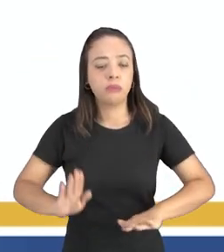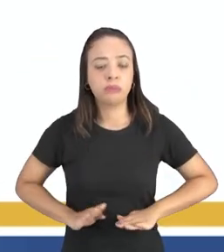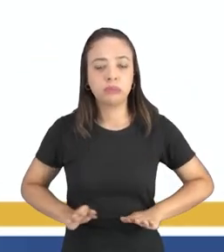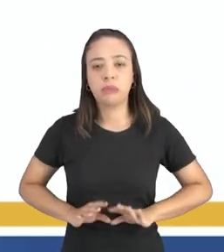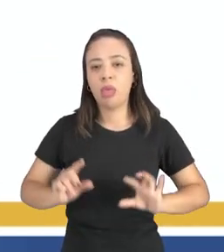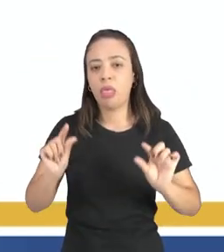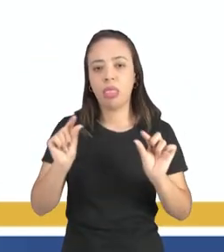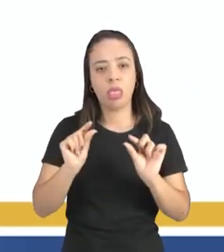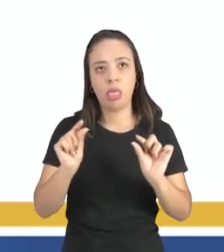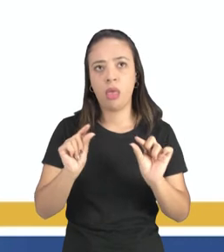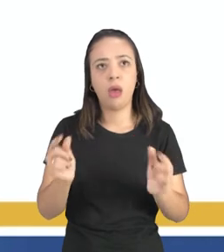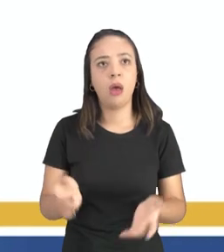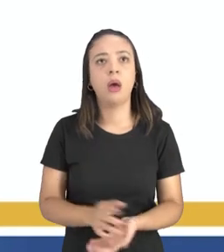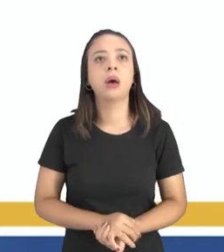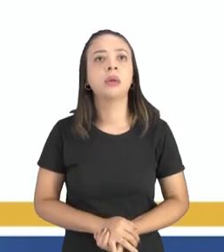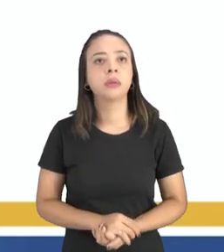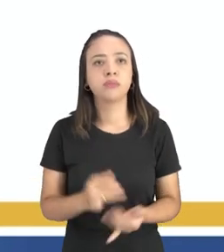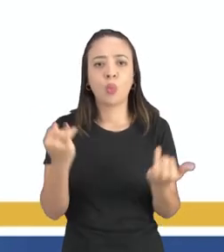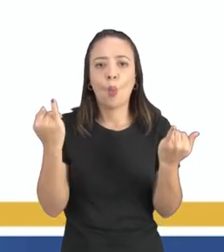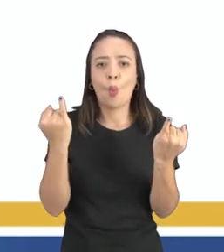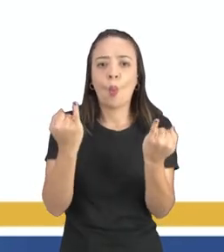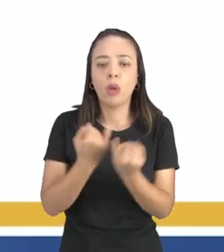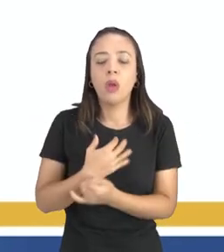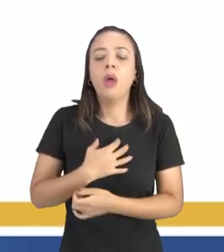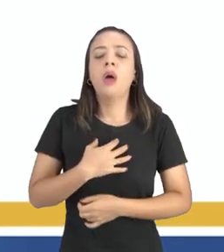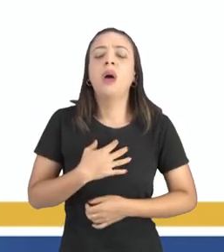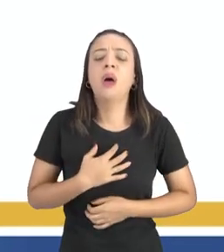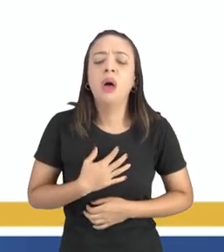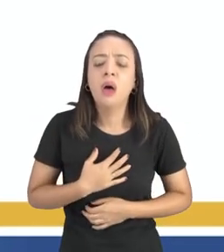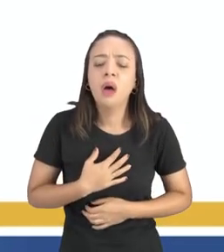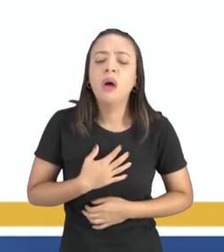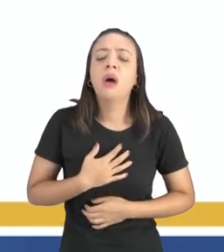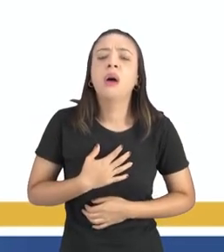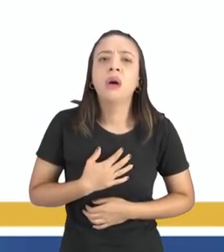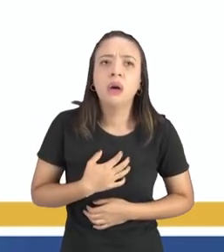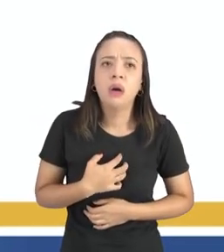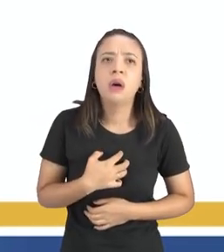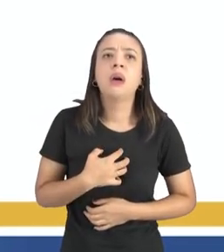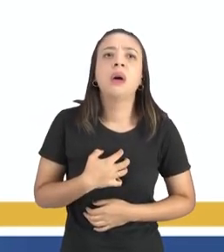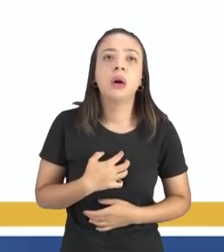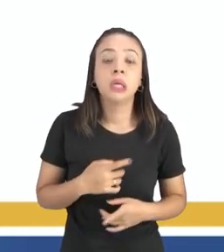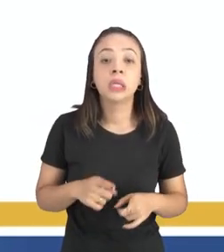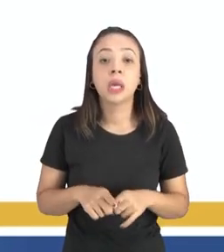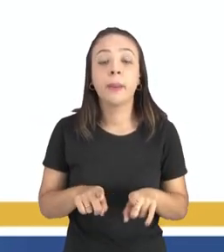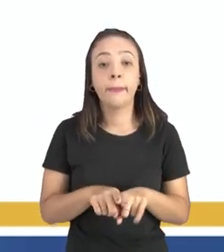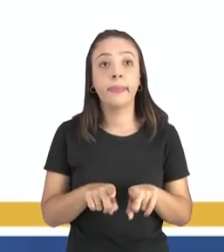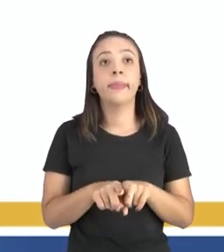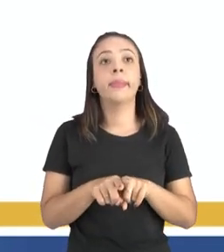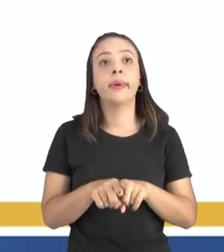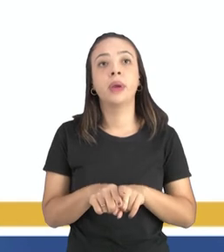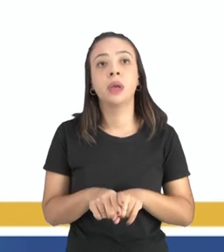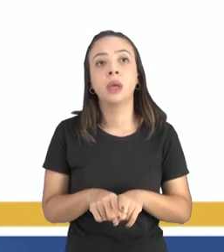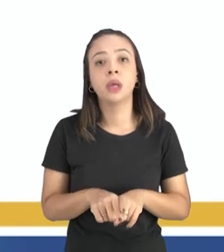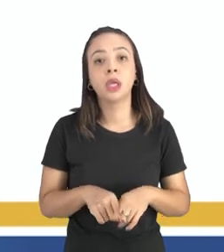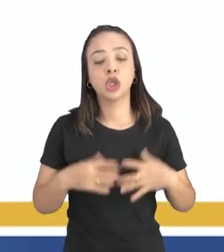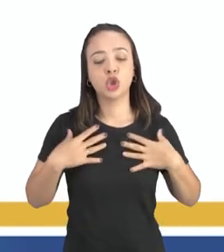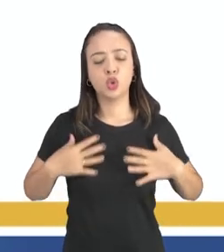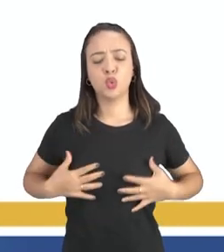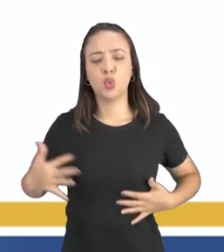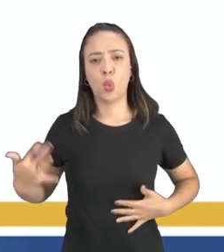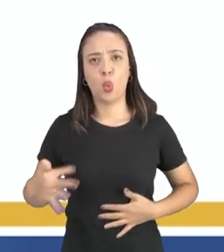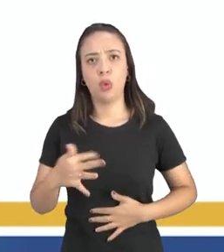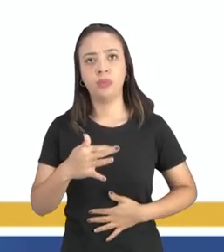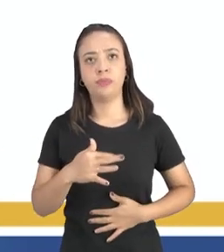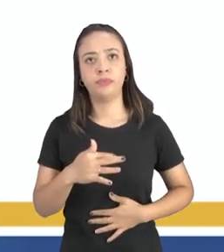musculares e aí se você tiver dificuldade na respiração quando você tossir você eliminar sangue justamente com as